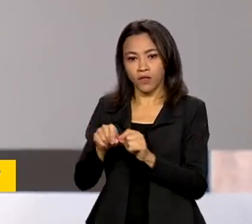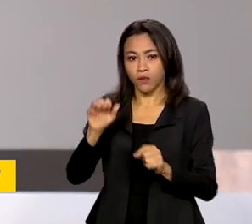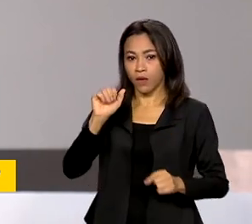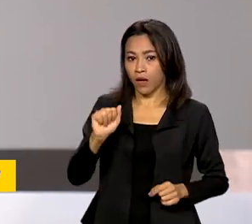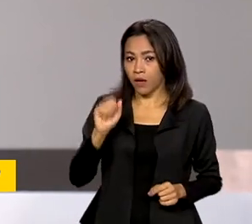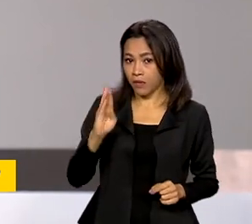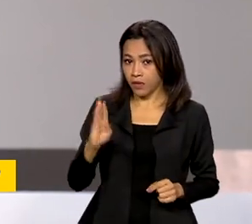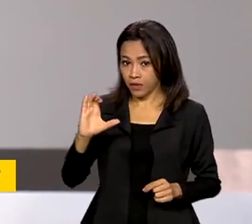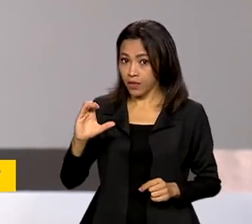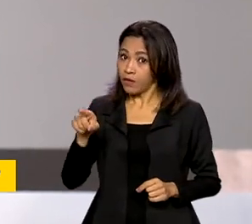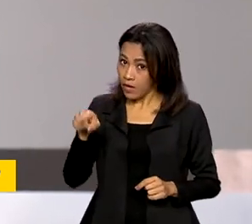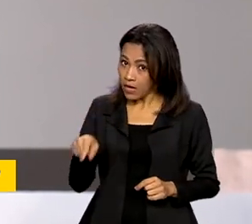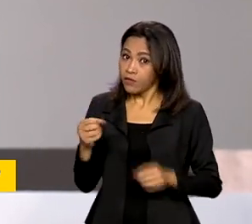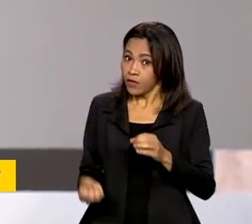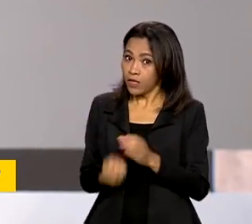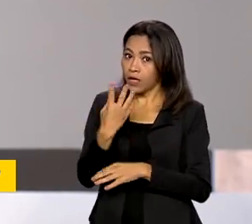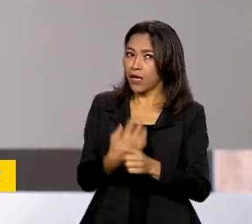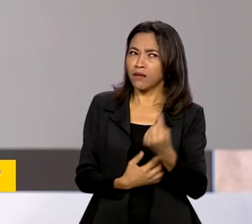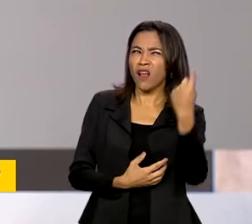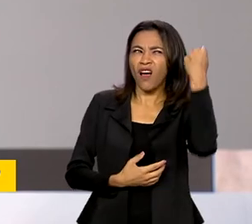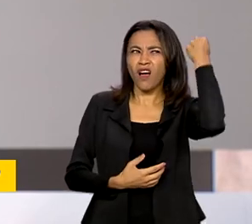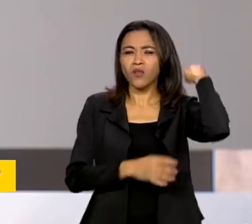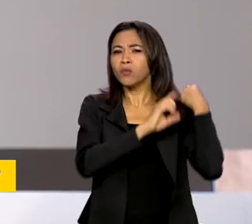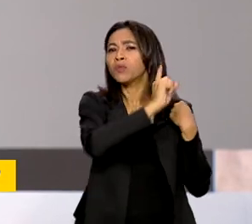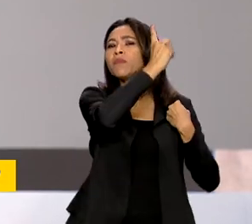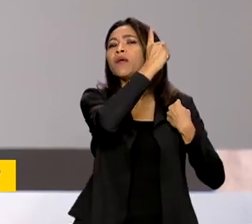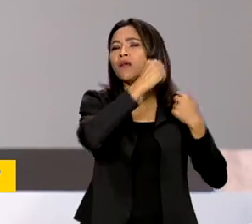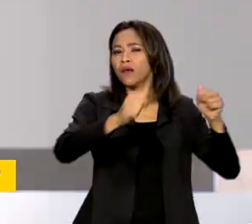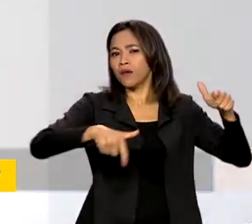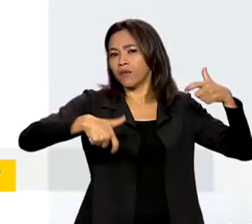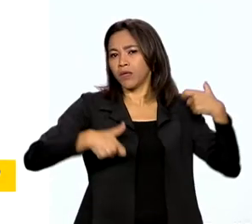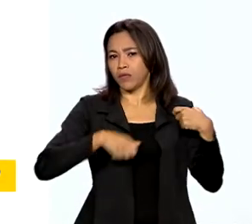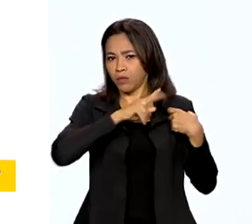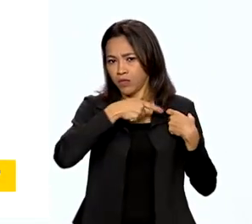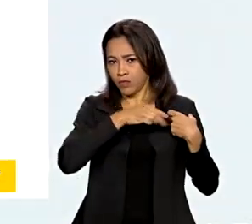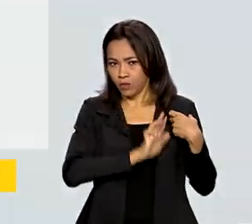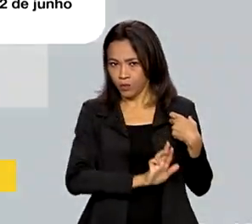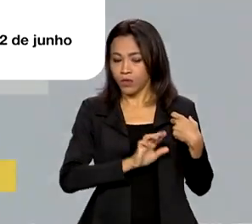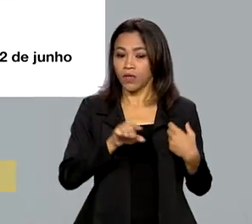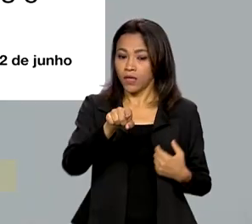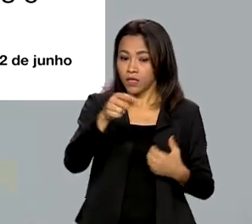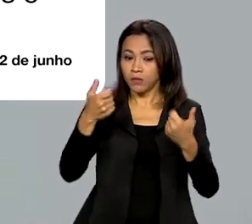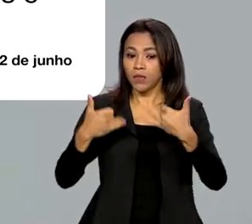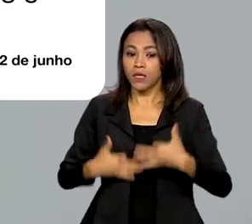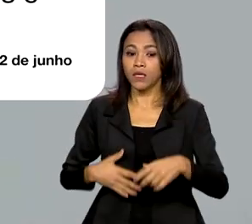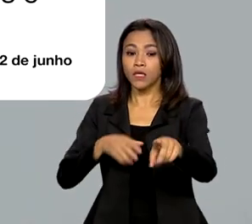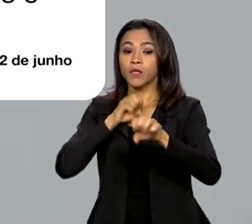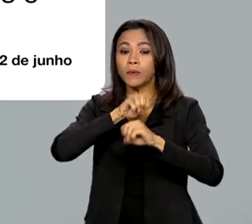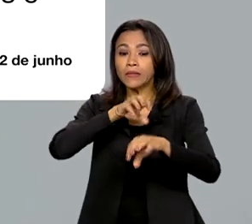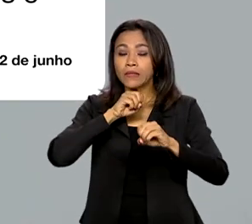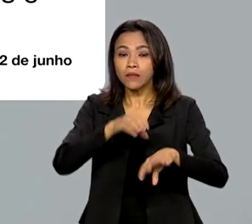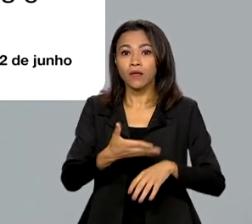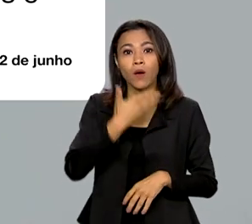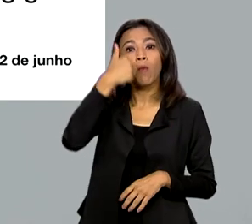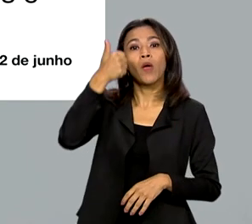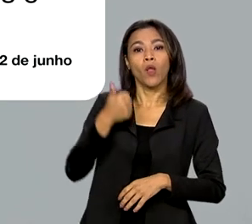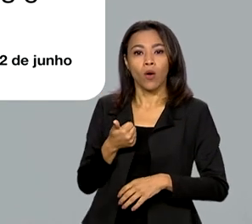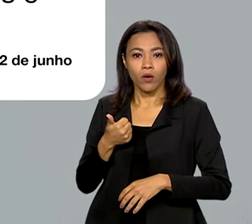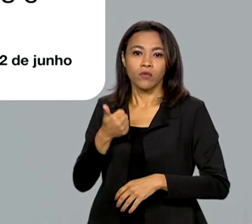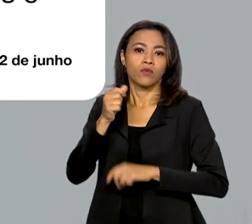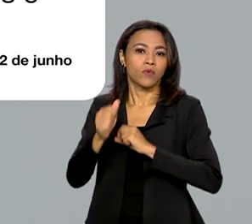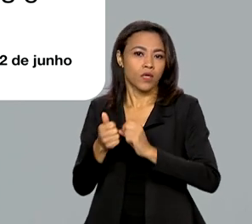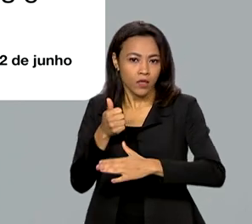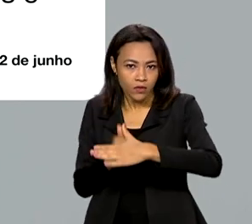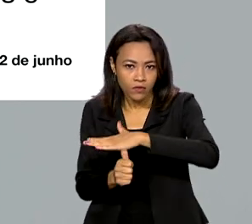primeiro mandato de Lula. Agora há pouco, pelas redes sociais, o presidente disse que a educação é o maior investimento que se pode deixar